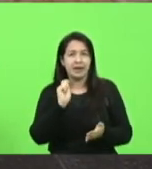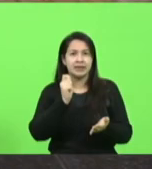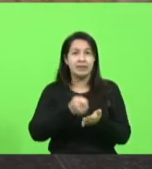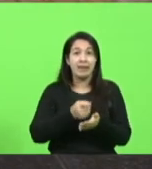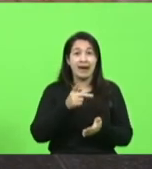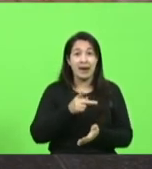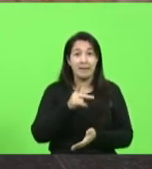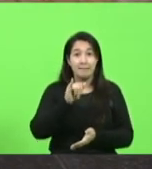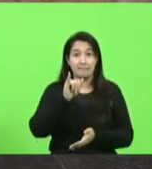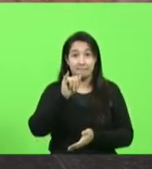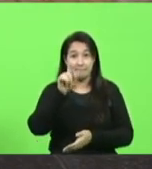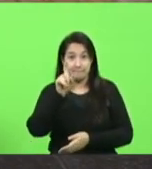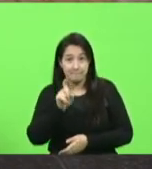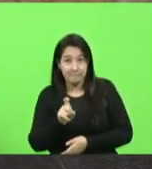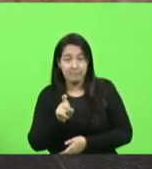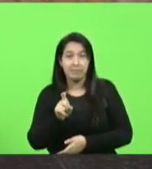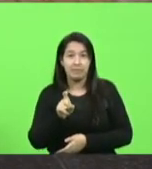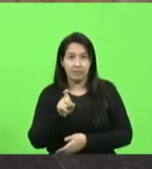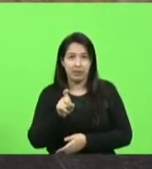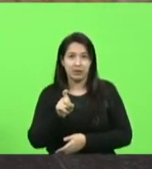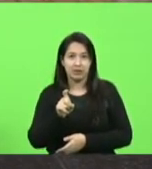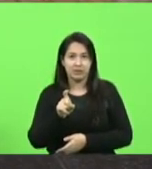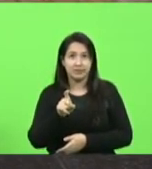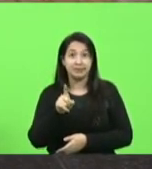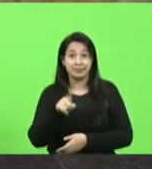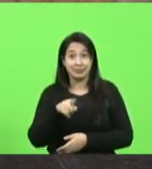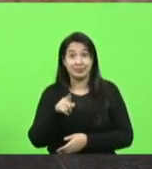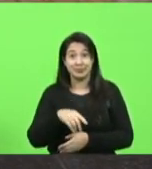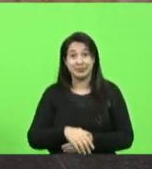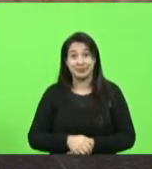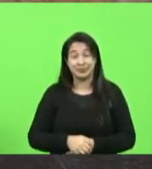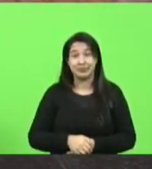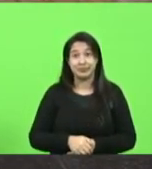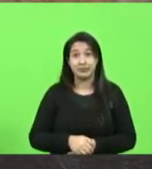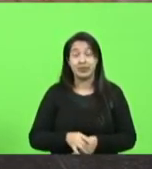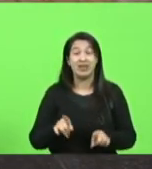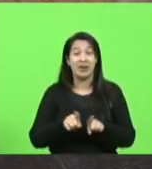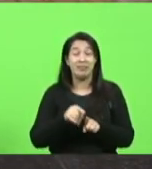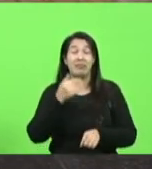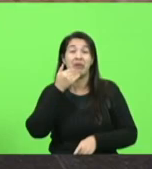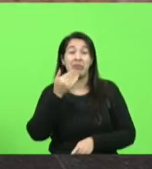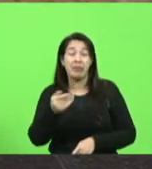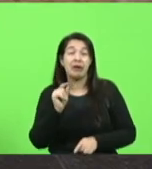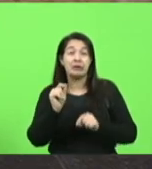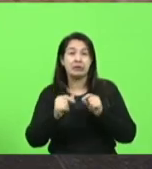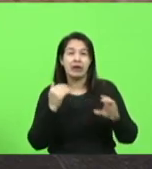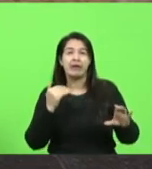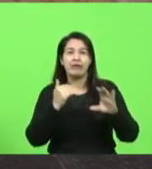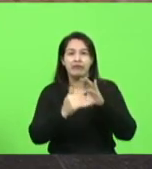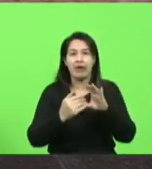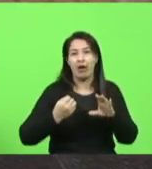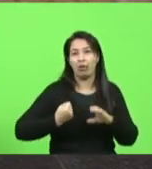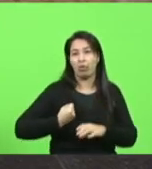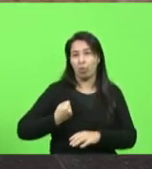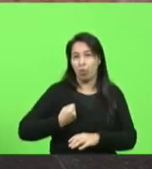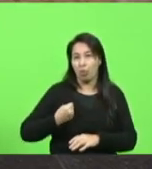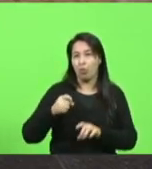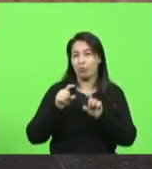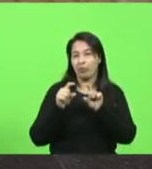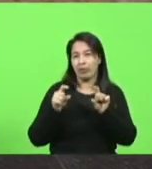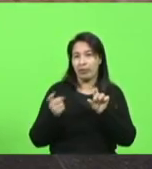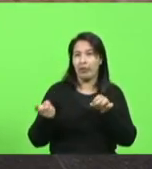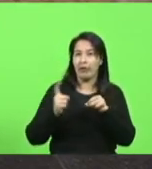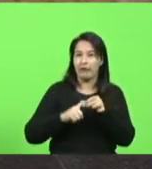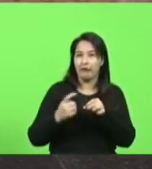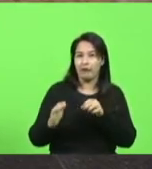a conversa que eles estão utilizando agora. Aí também vão pedir, nós vamos te enviar um número e você retorna esse número